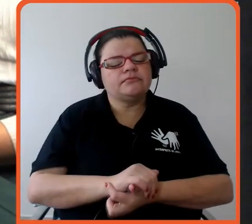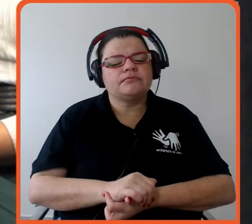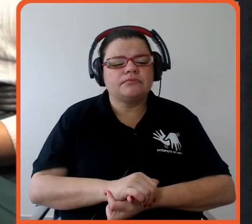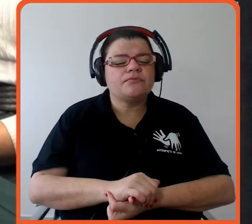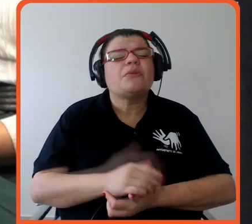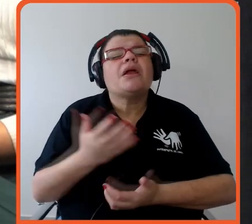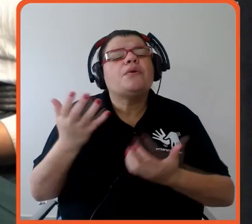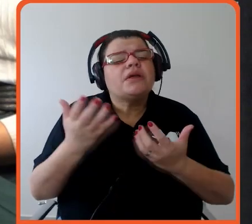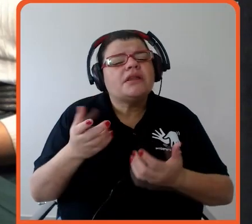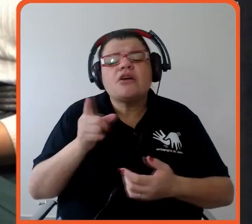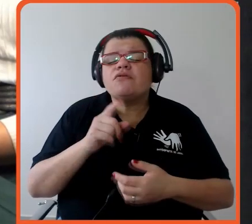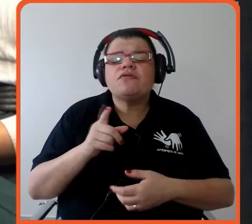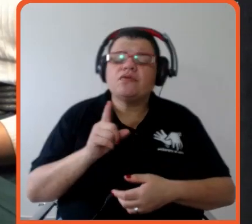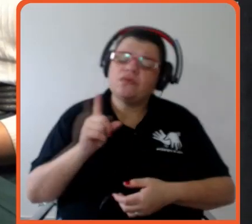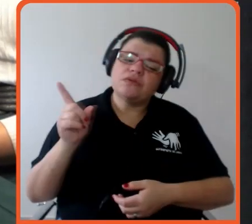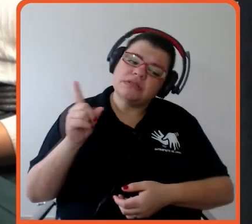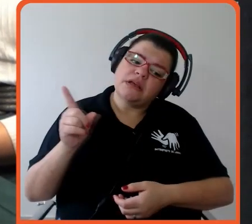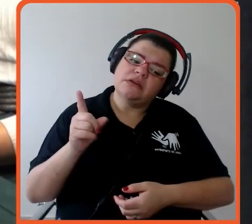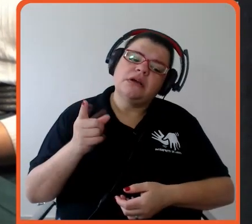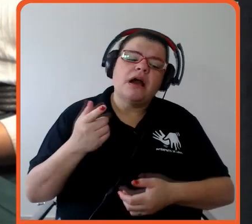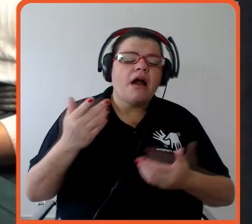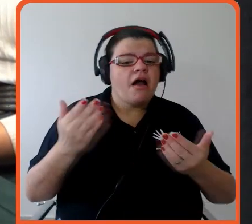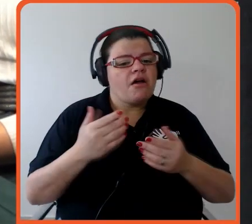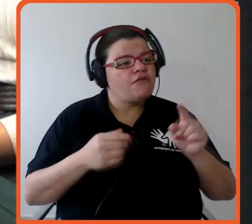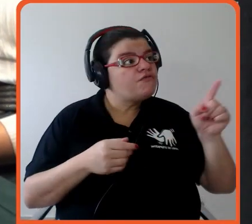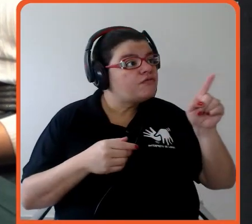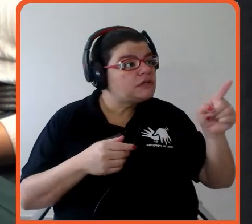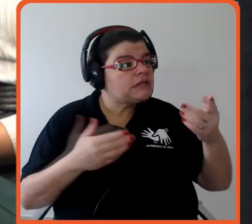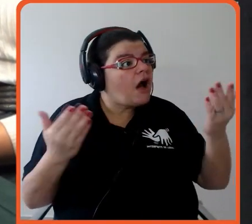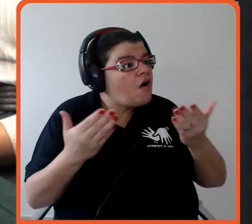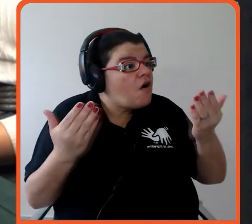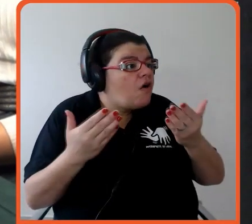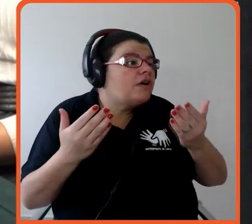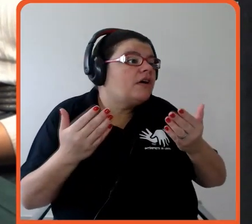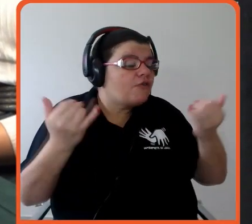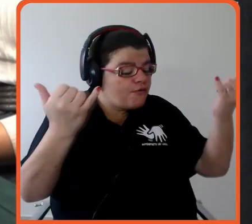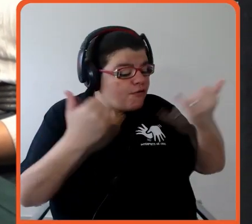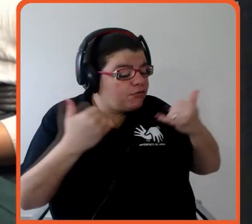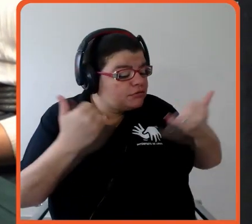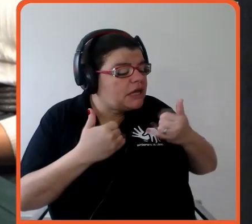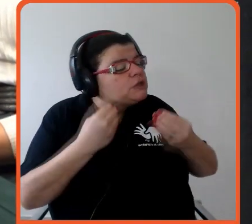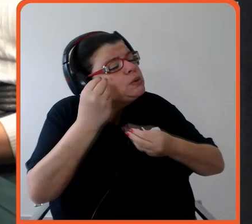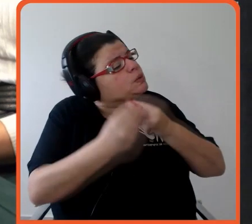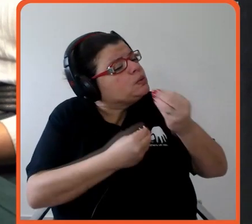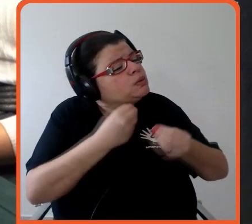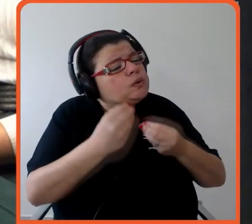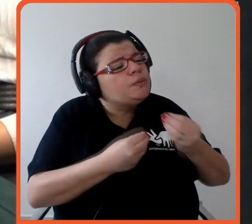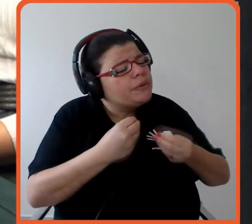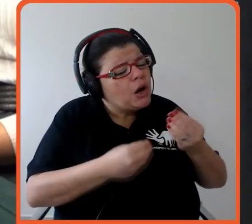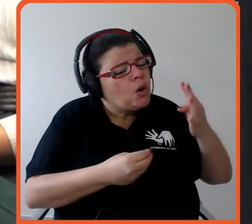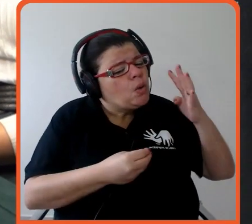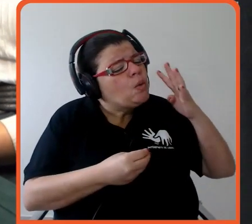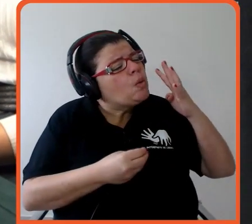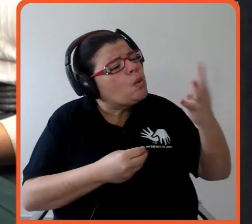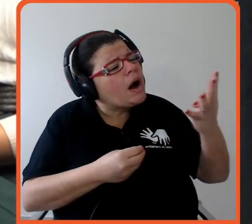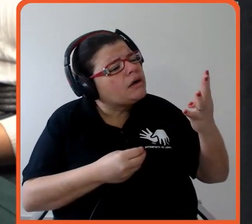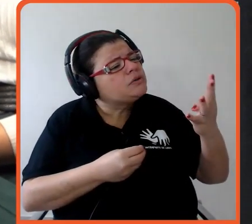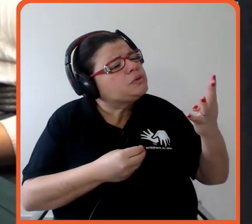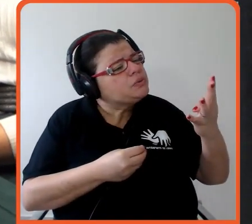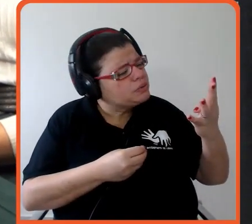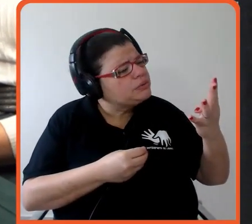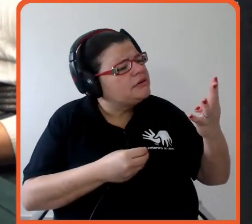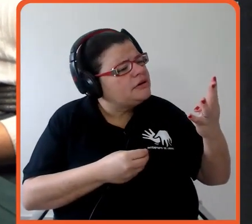contasse um pouco, e a gente ainda falava, ainda há pouco, né, que vocês são o quarto maior banco investimento em